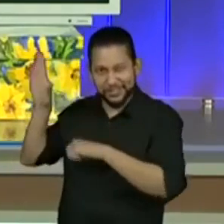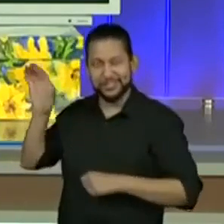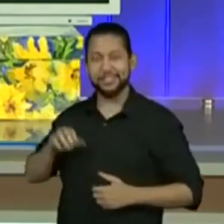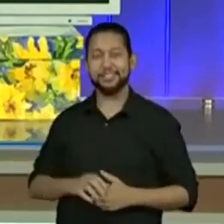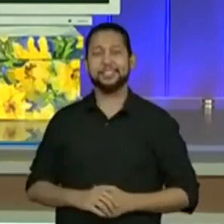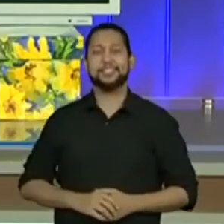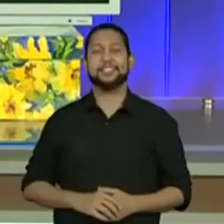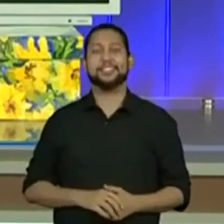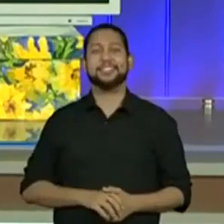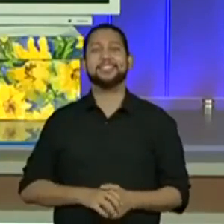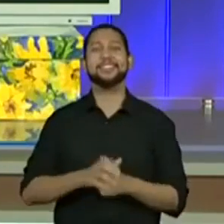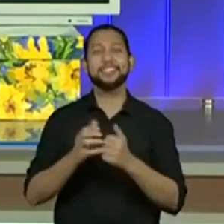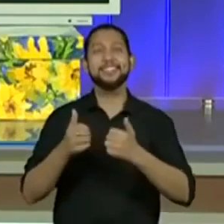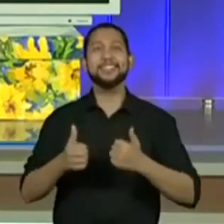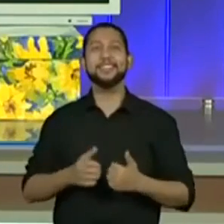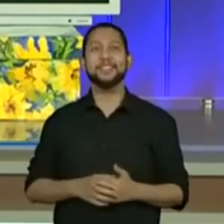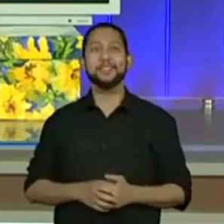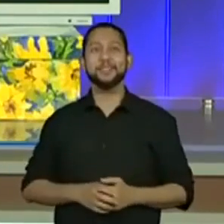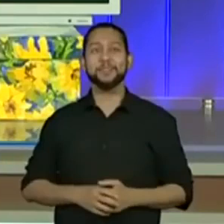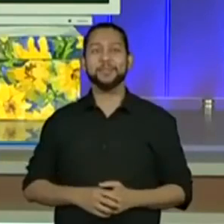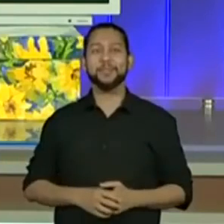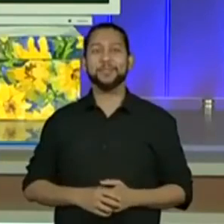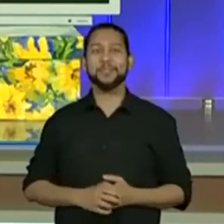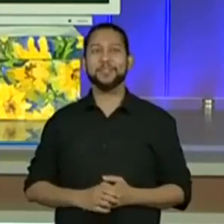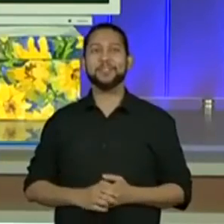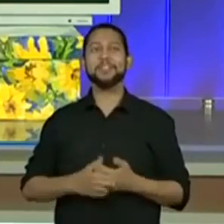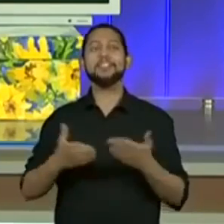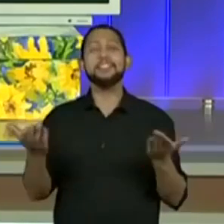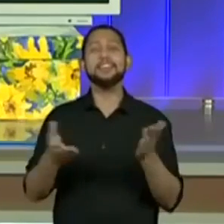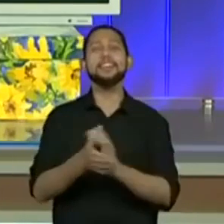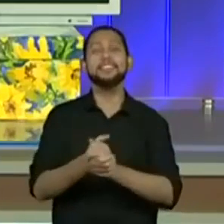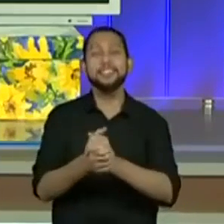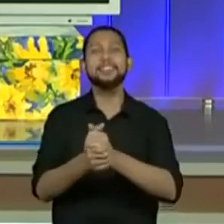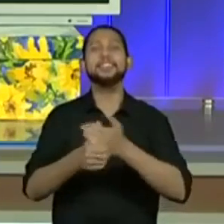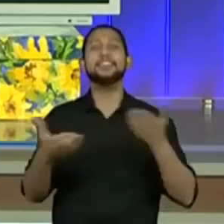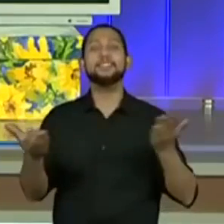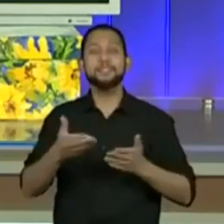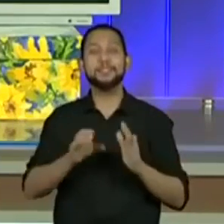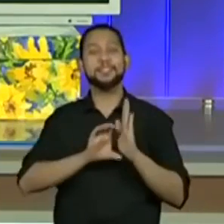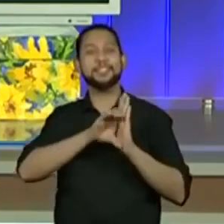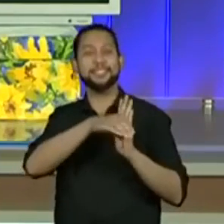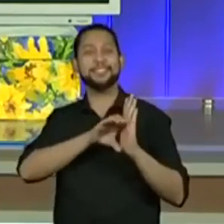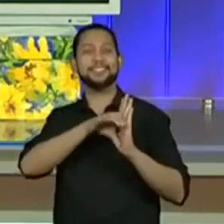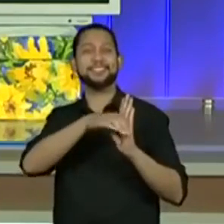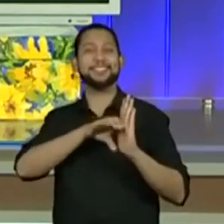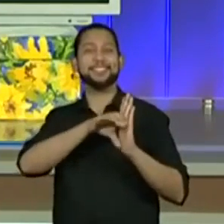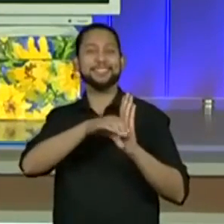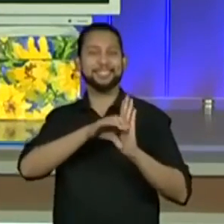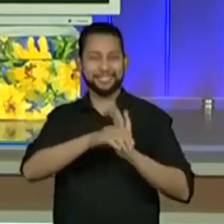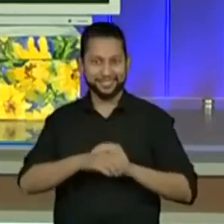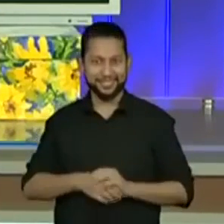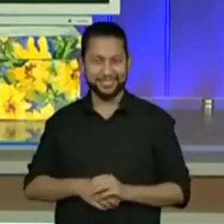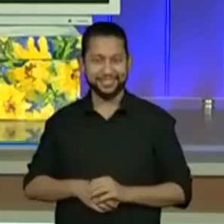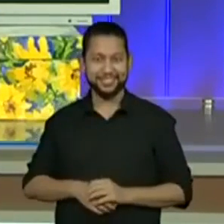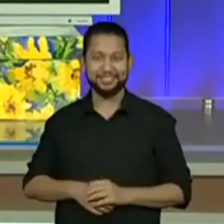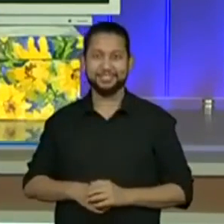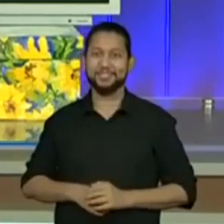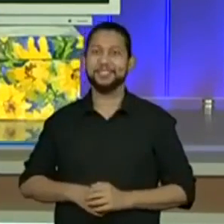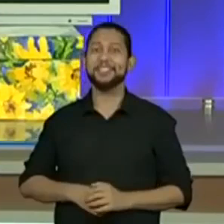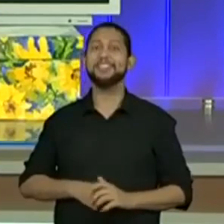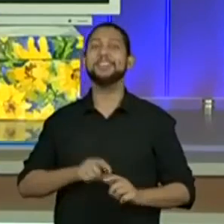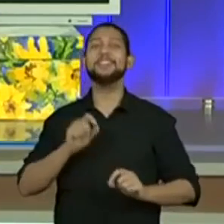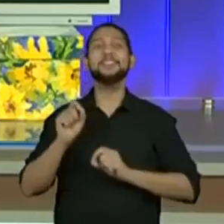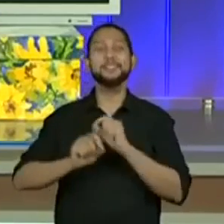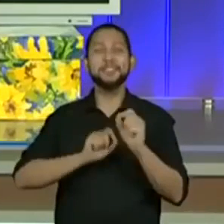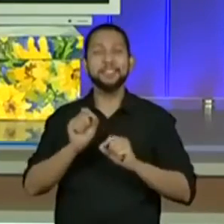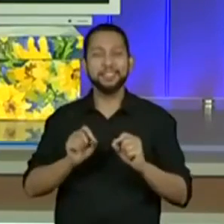certo? Vamos lá, galerinha. Vamos retomar alguns conceitos, tá? Então, assim, a gente teve muitos